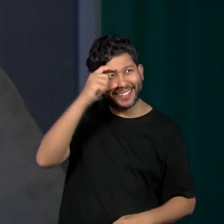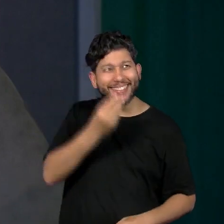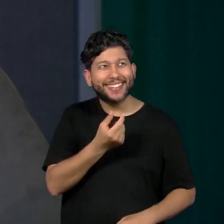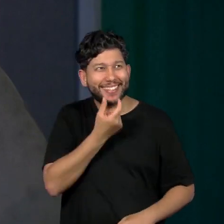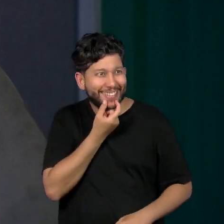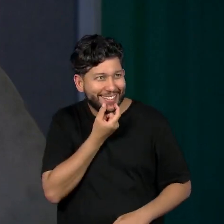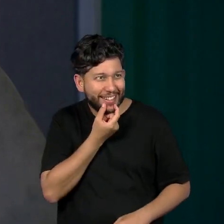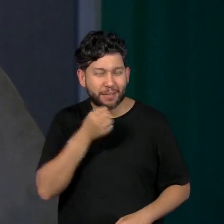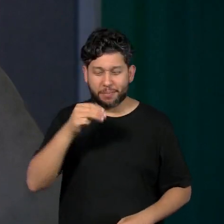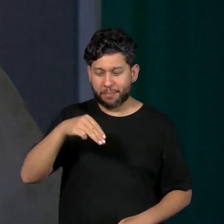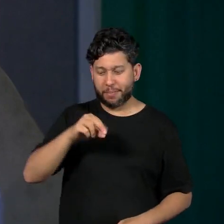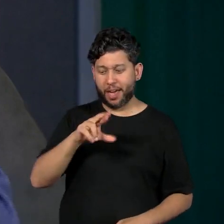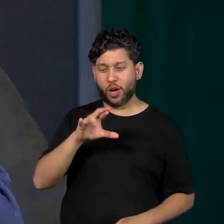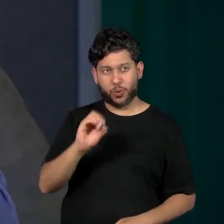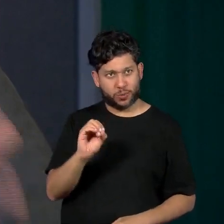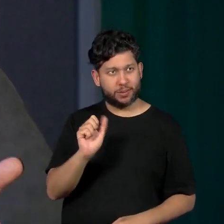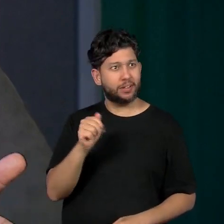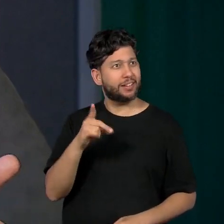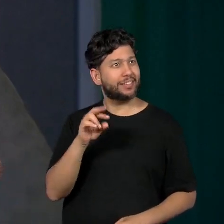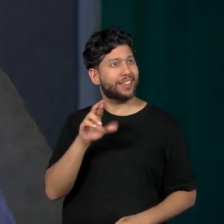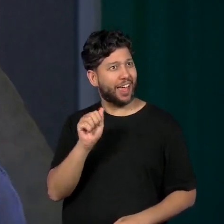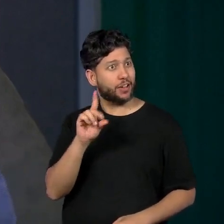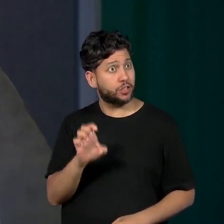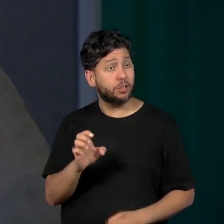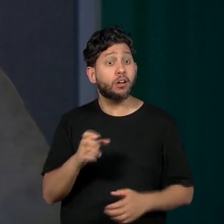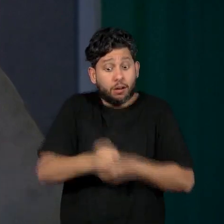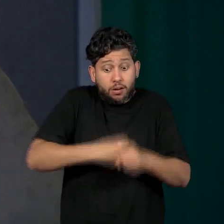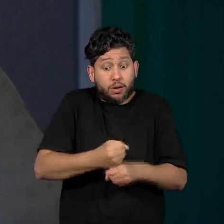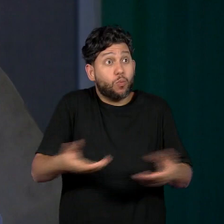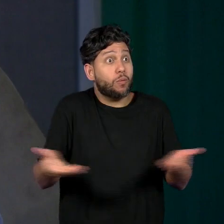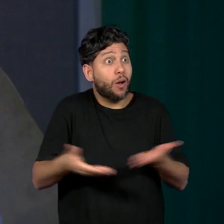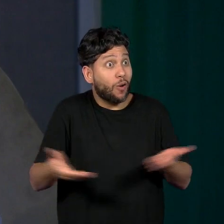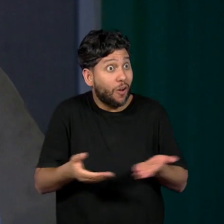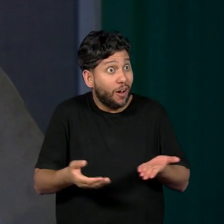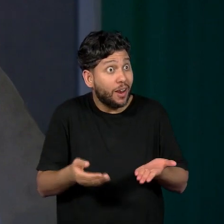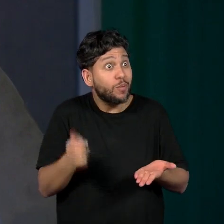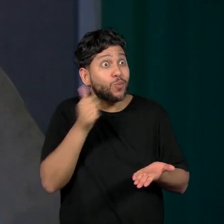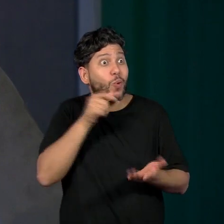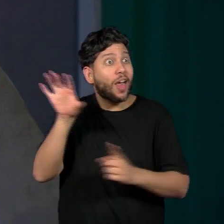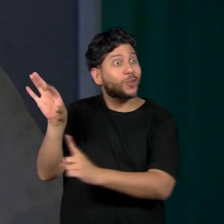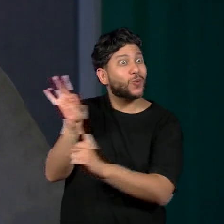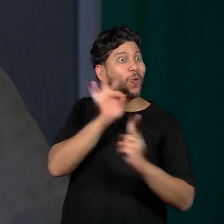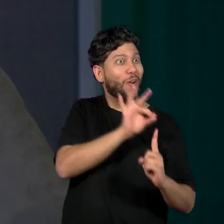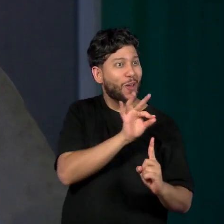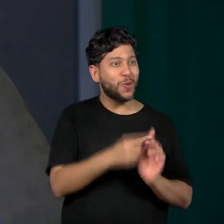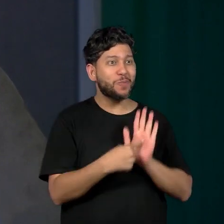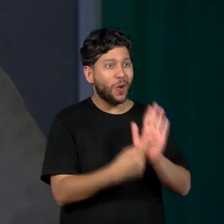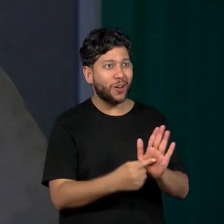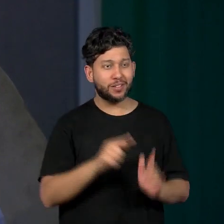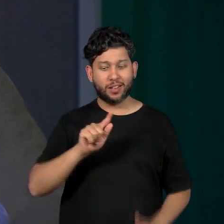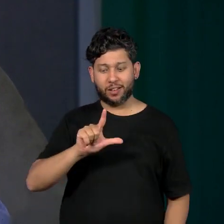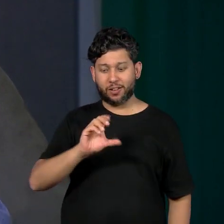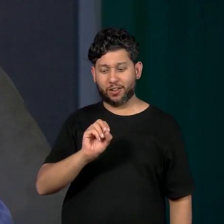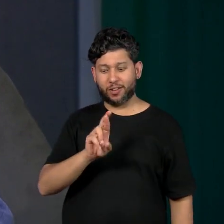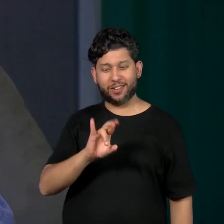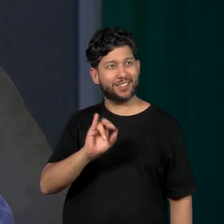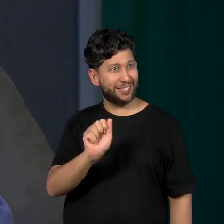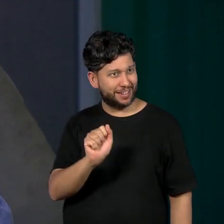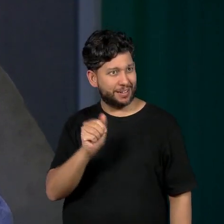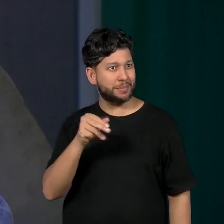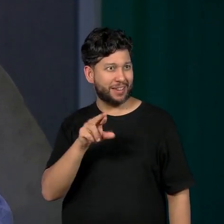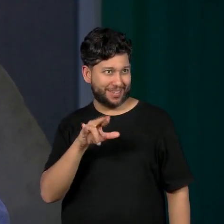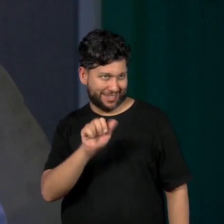tem, então, a nossa gloriosa Glória Maria como tema da nossa Flink Sampa. E a estudante